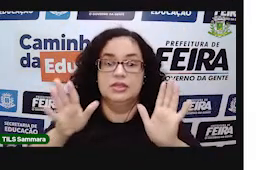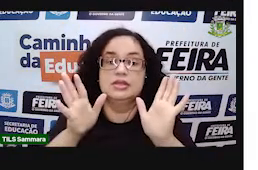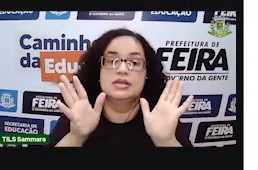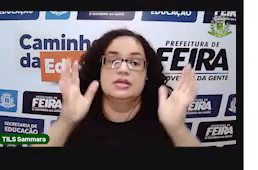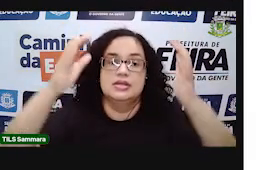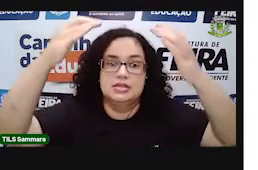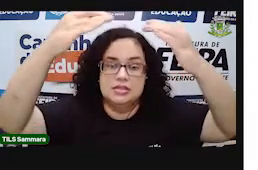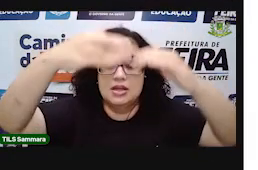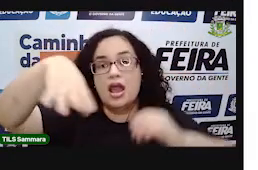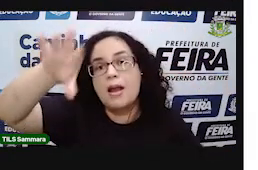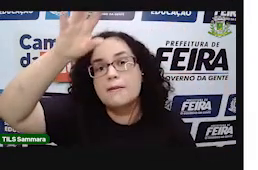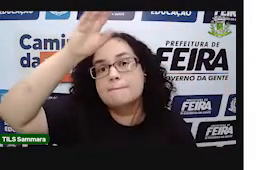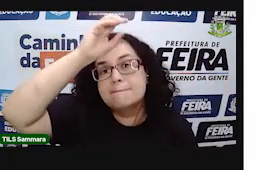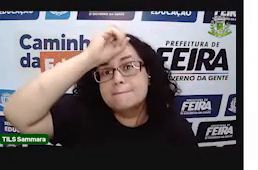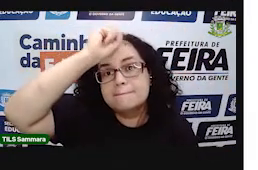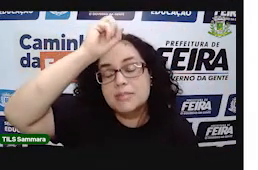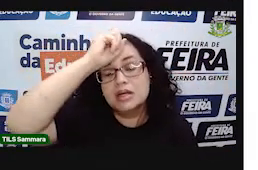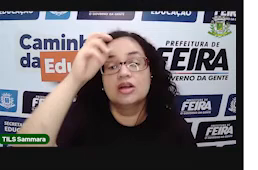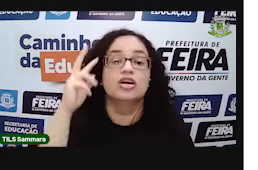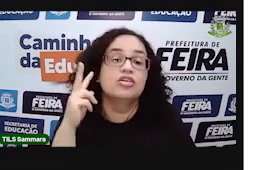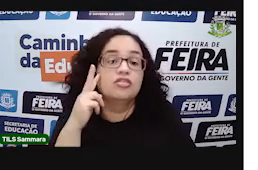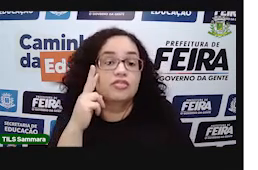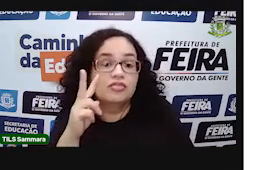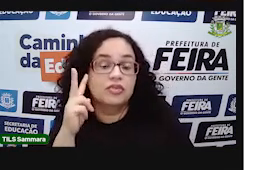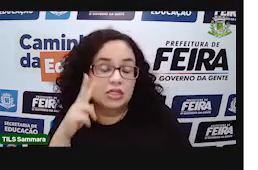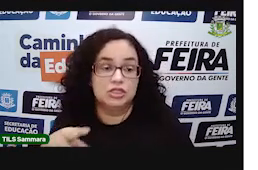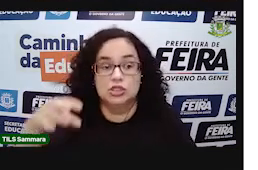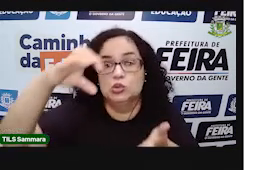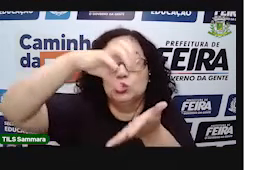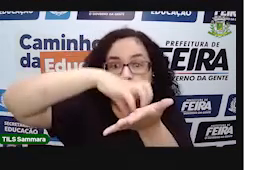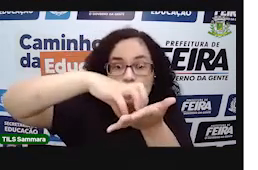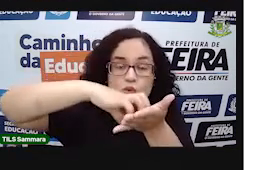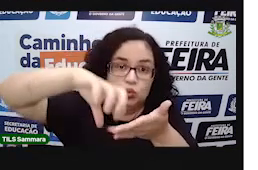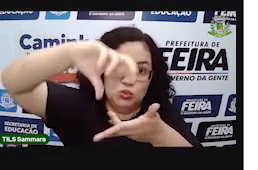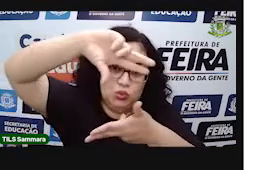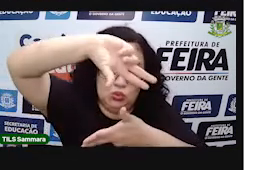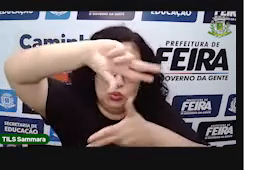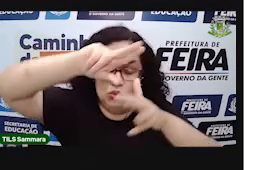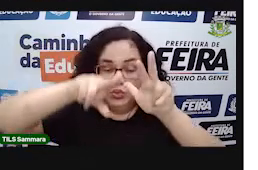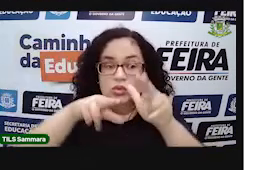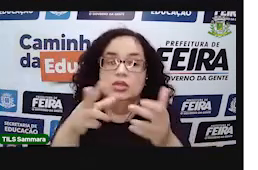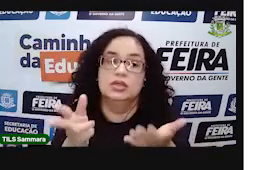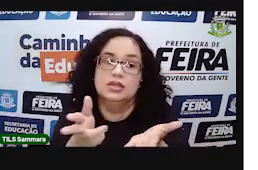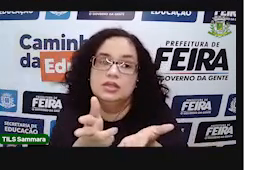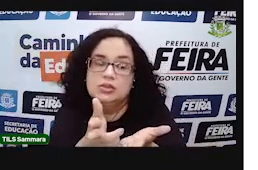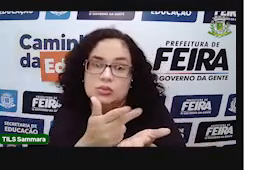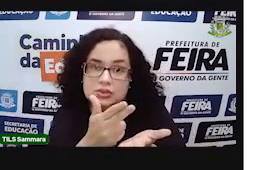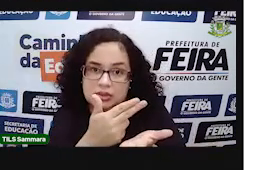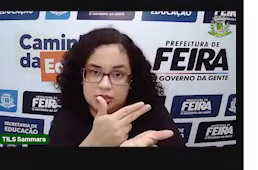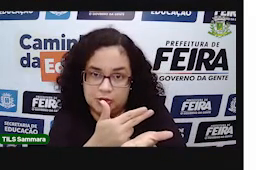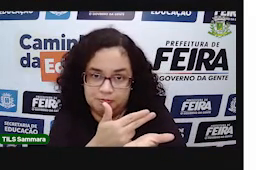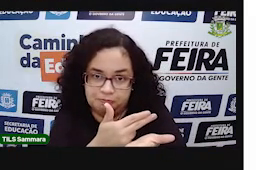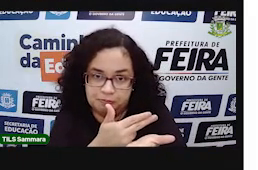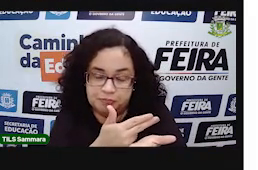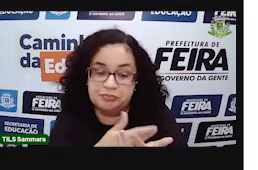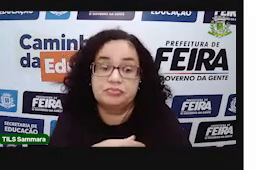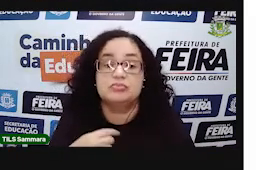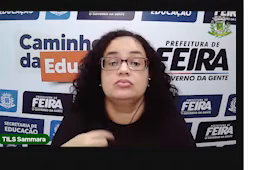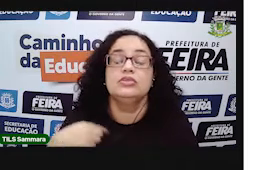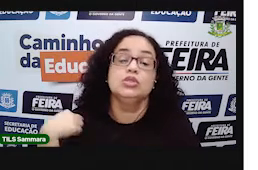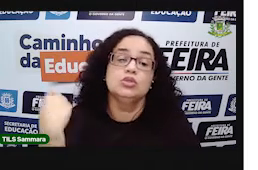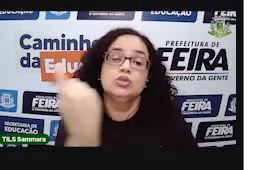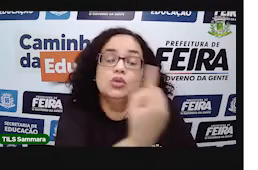e a esfera. E também a gente vai aprender a ver esses sólidos geométricos, a ver essas figuras